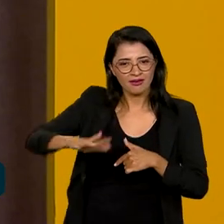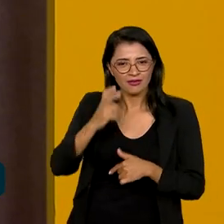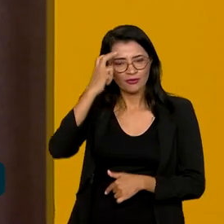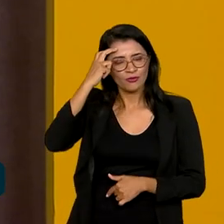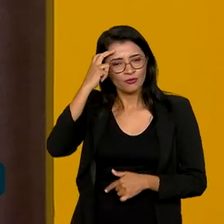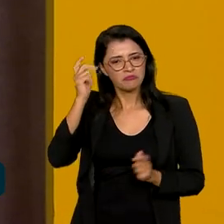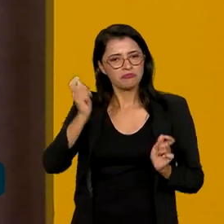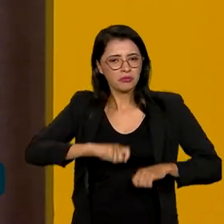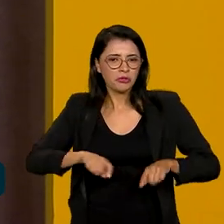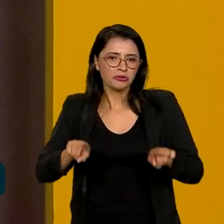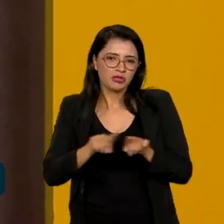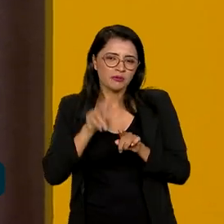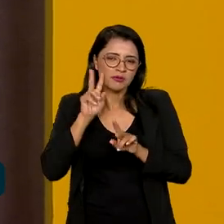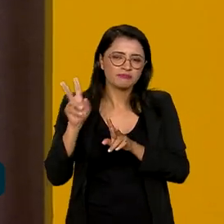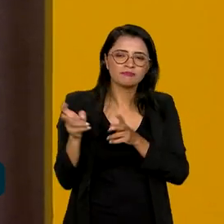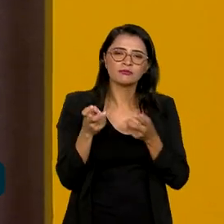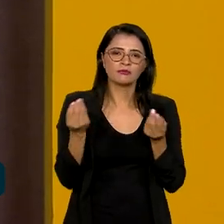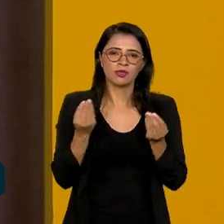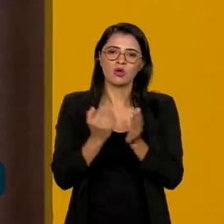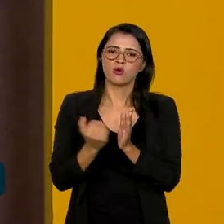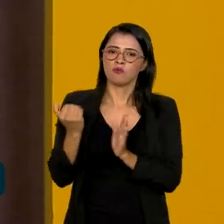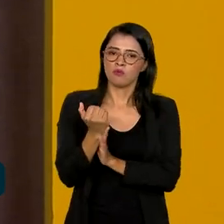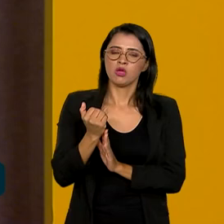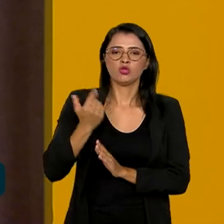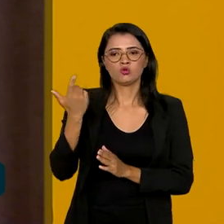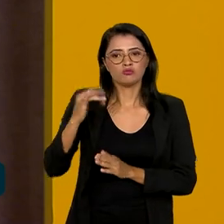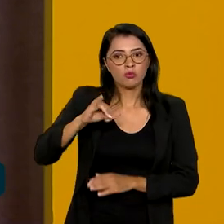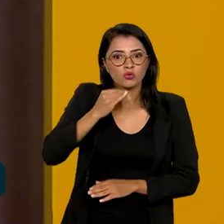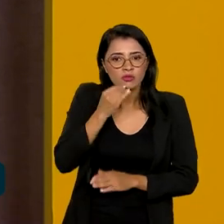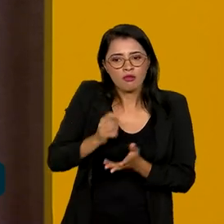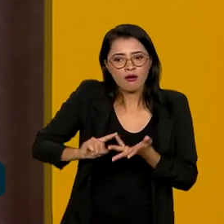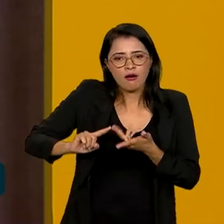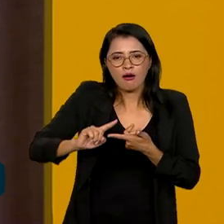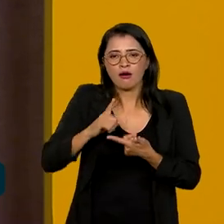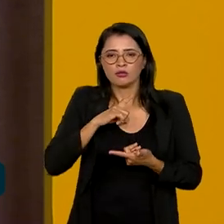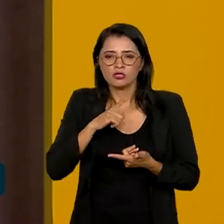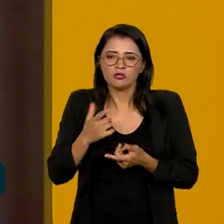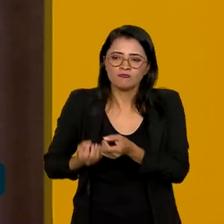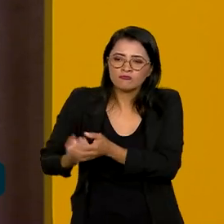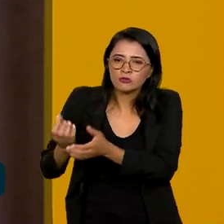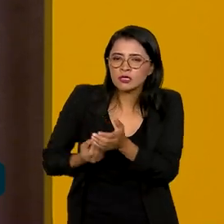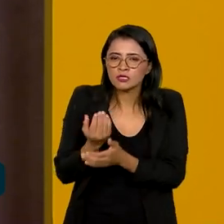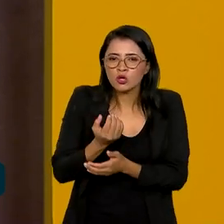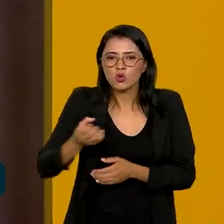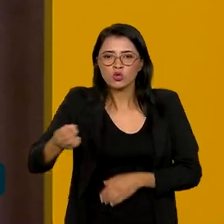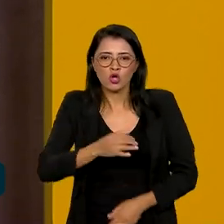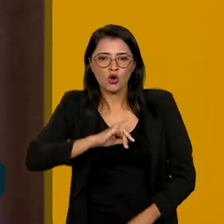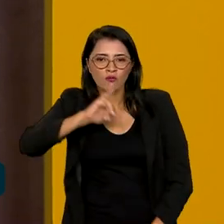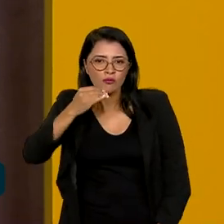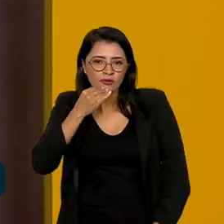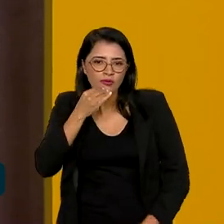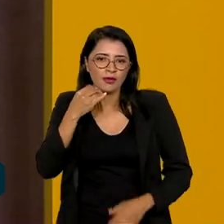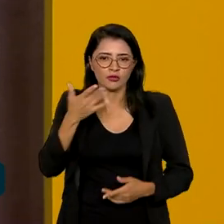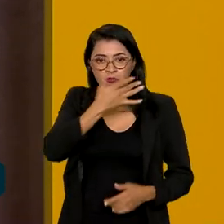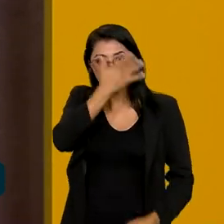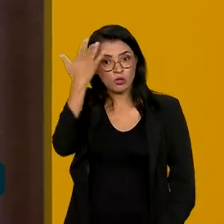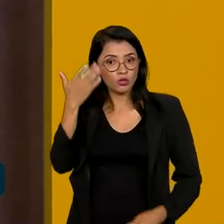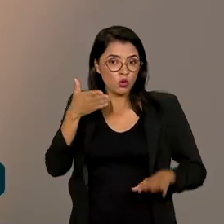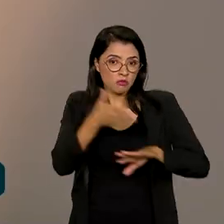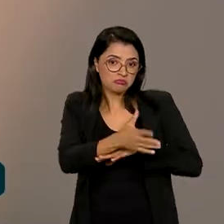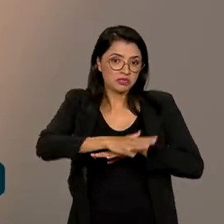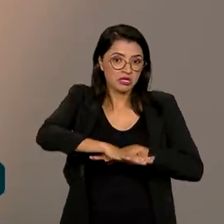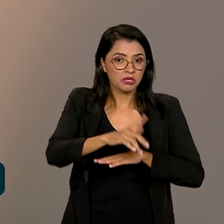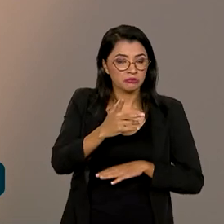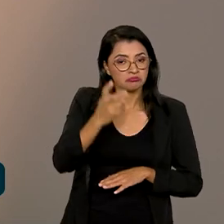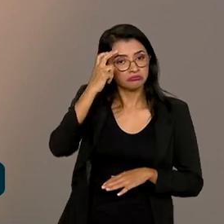vislumbrar aí um aumento de oportunidades e geração de novas oportunidades para quem quer ingressar.